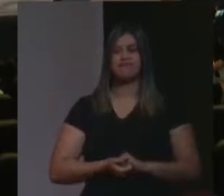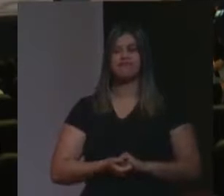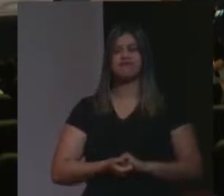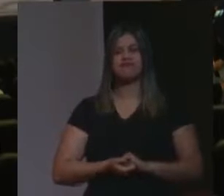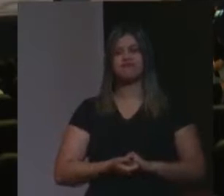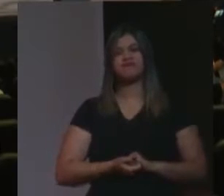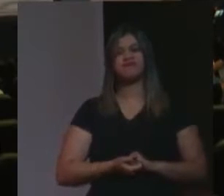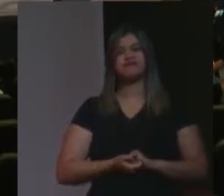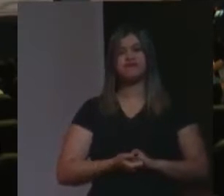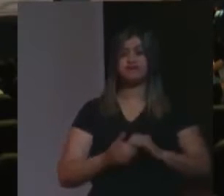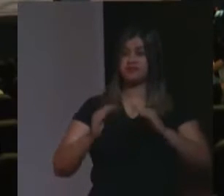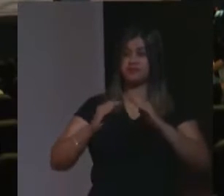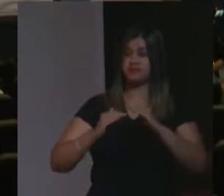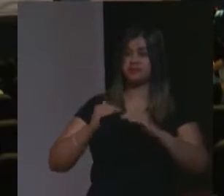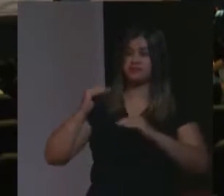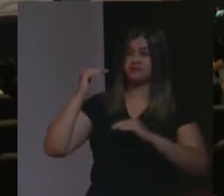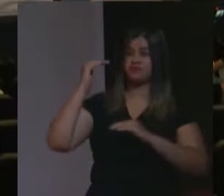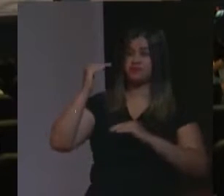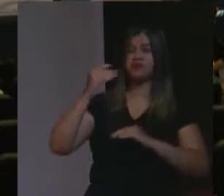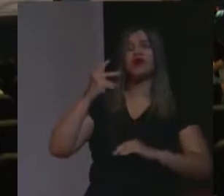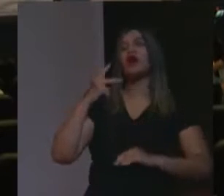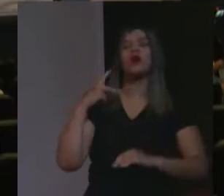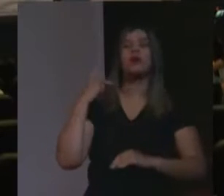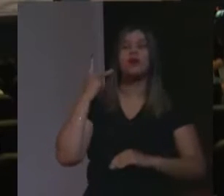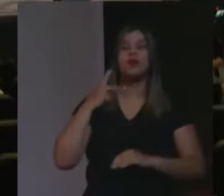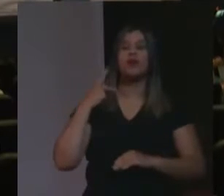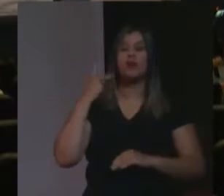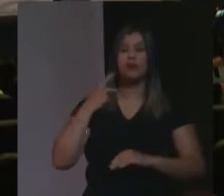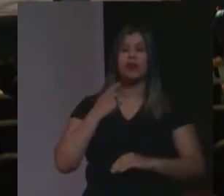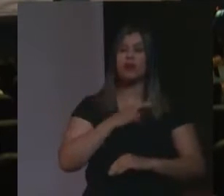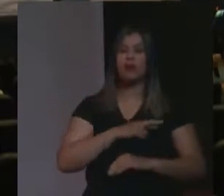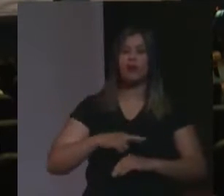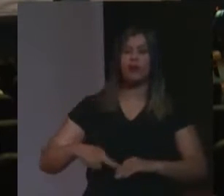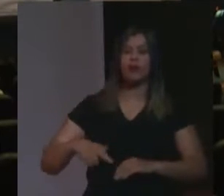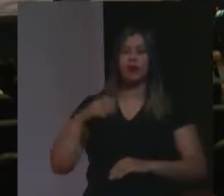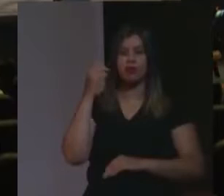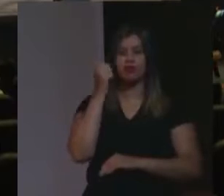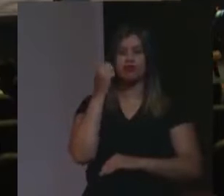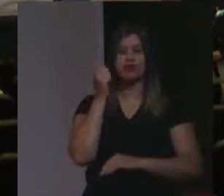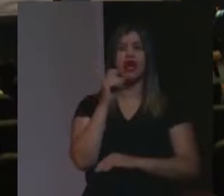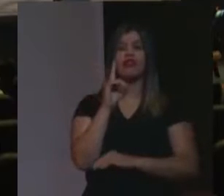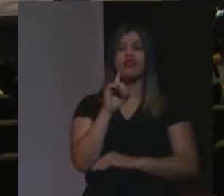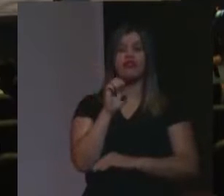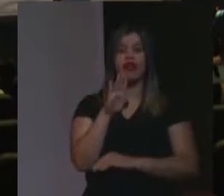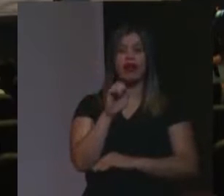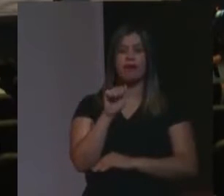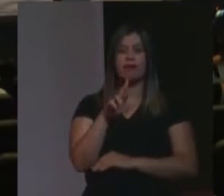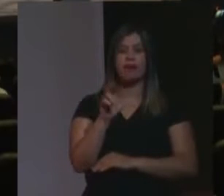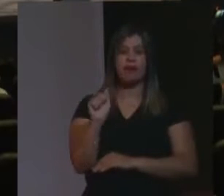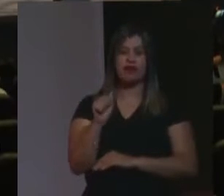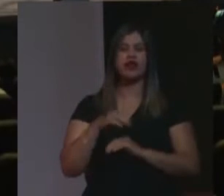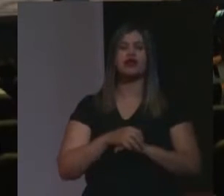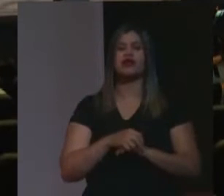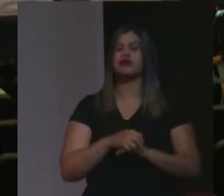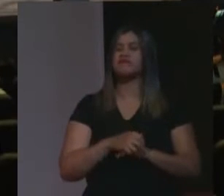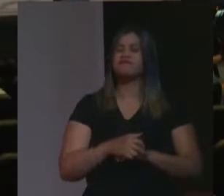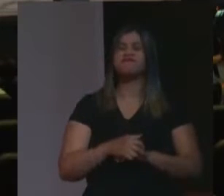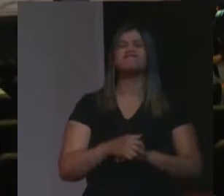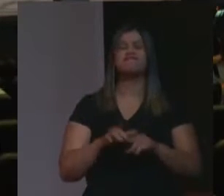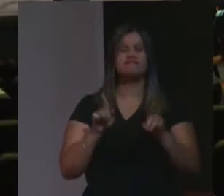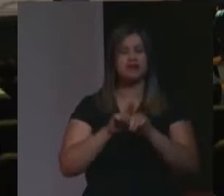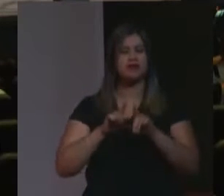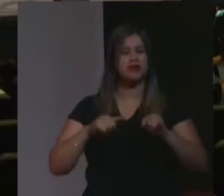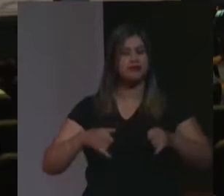Excelentíssima senhora procuradora da República Aposentada, Débora Duprá. Também é uma enorme